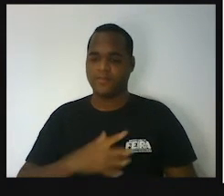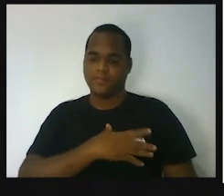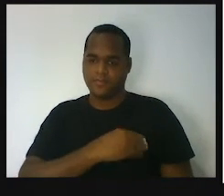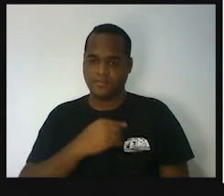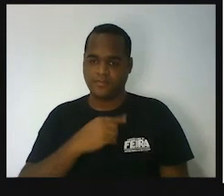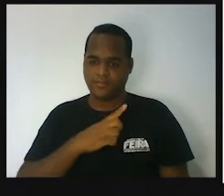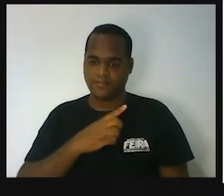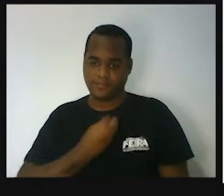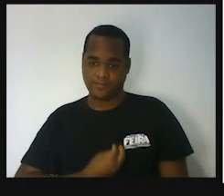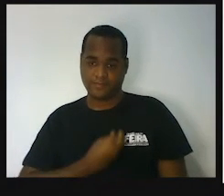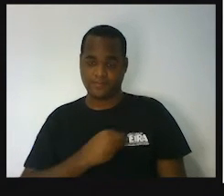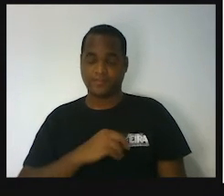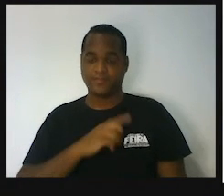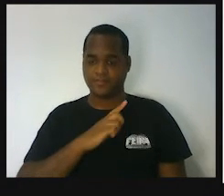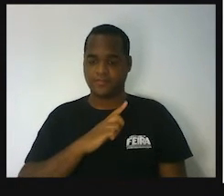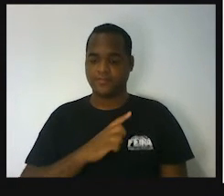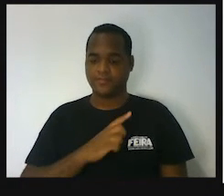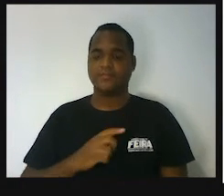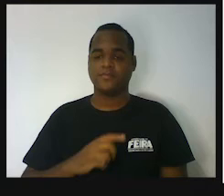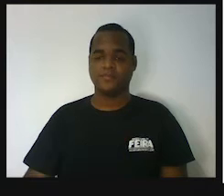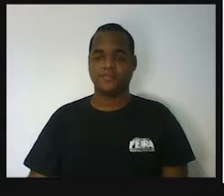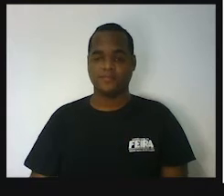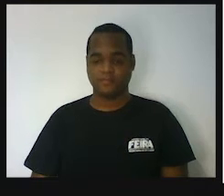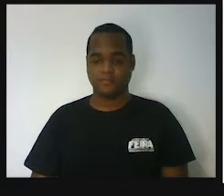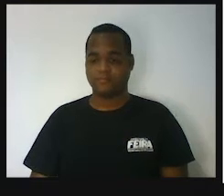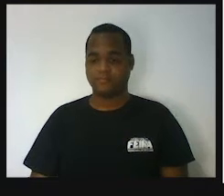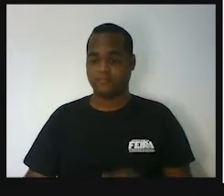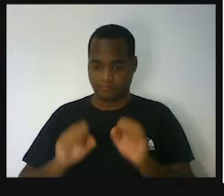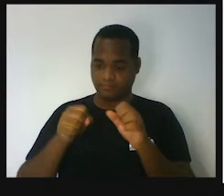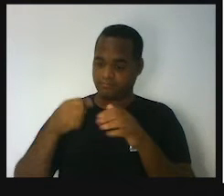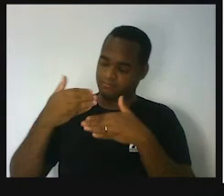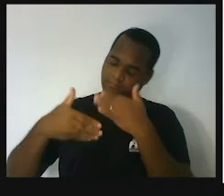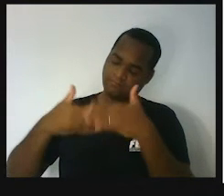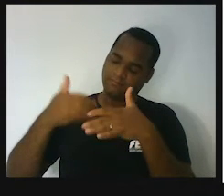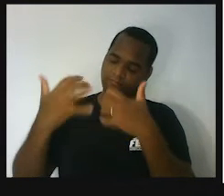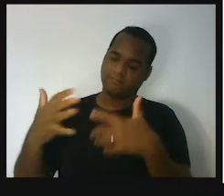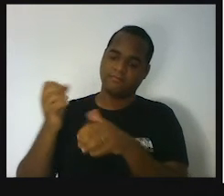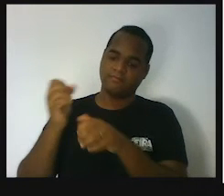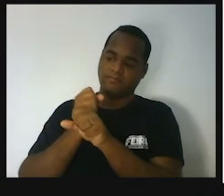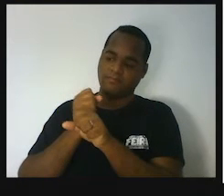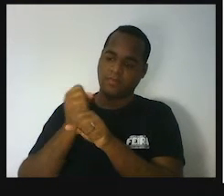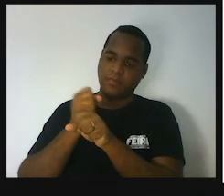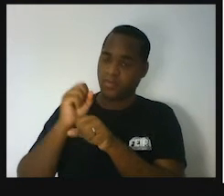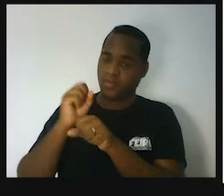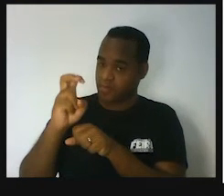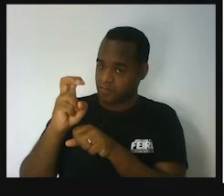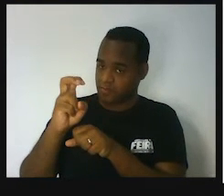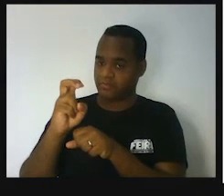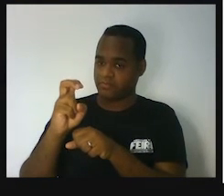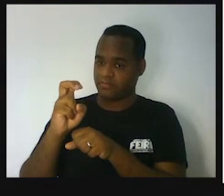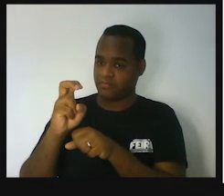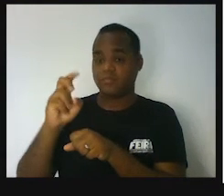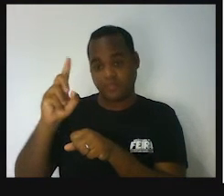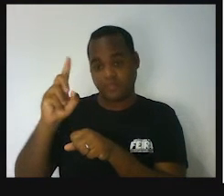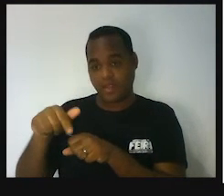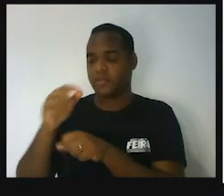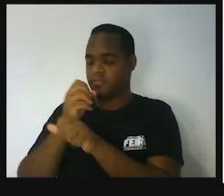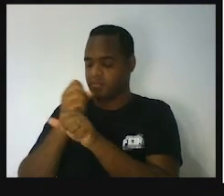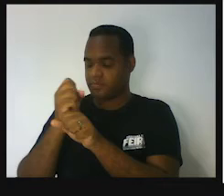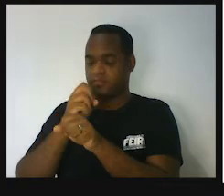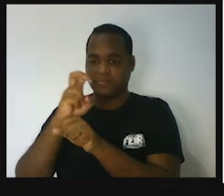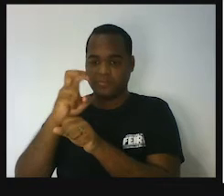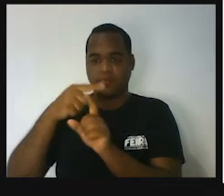viveu, passados mais cinco anos. Então, é isso aí. Mais cinco.